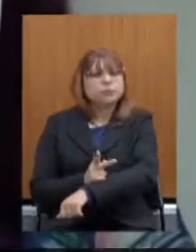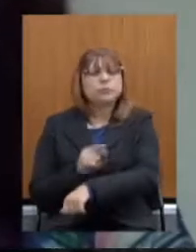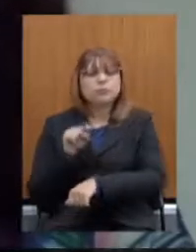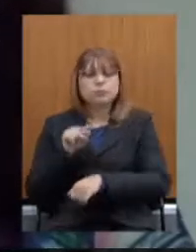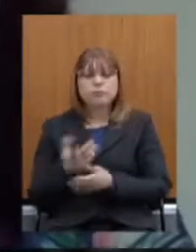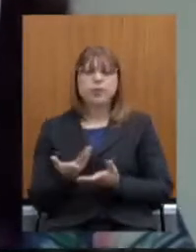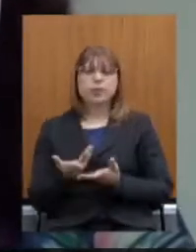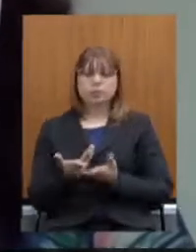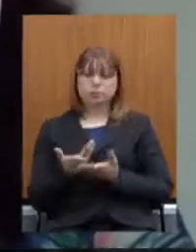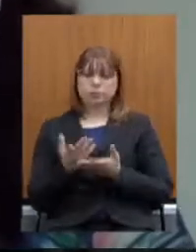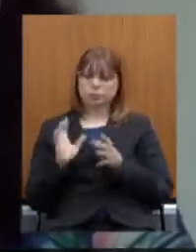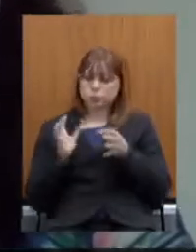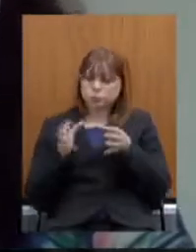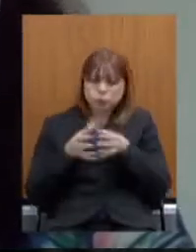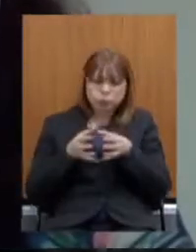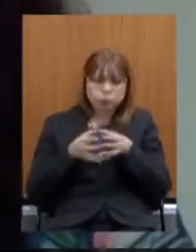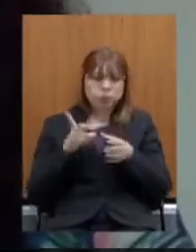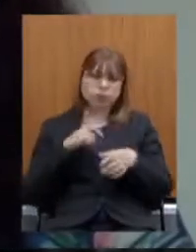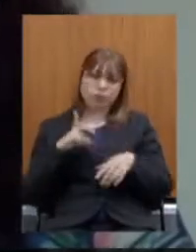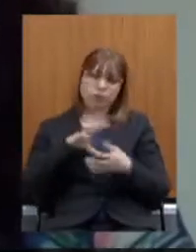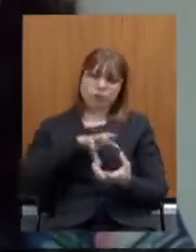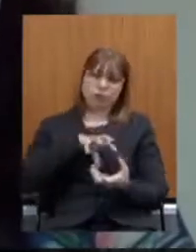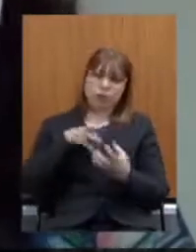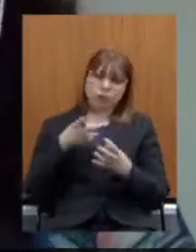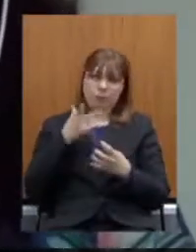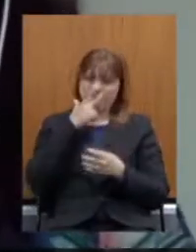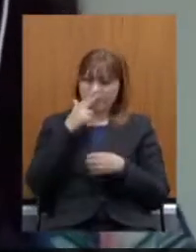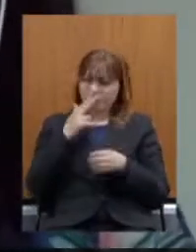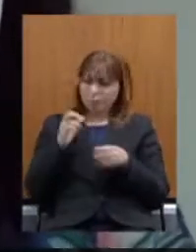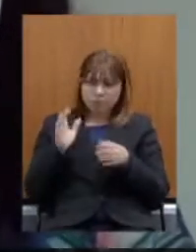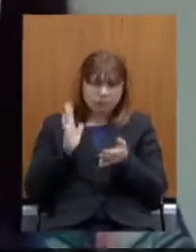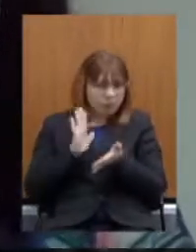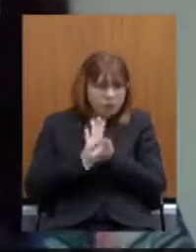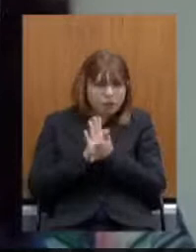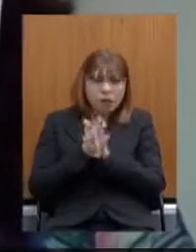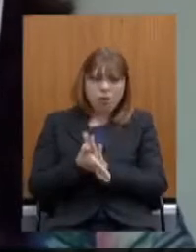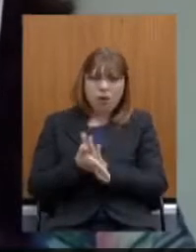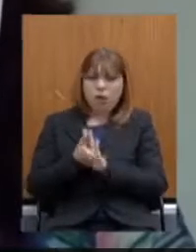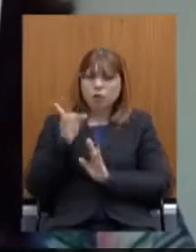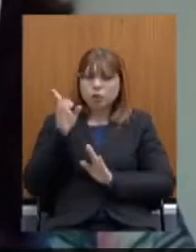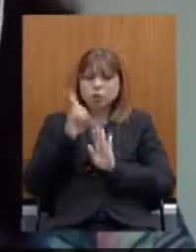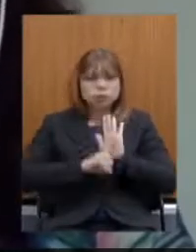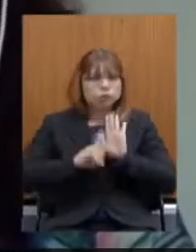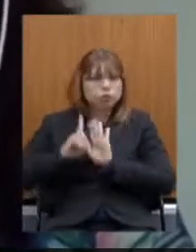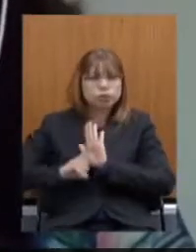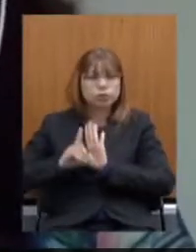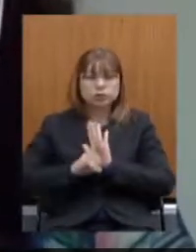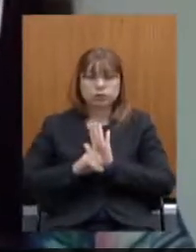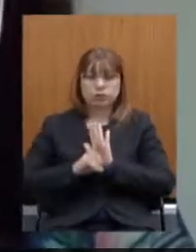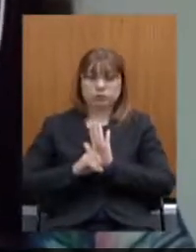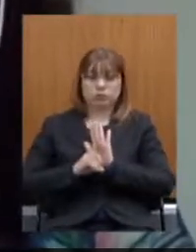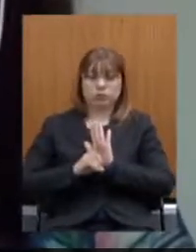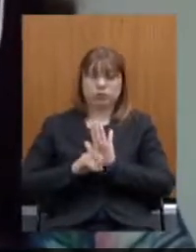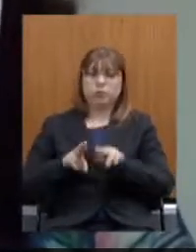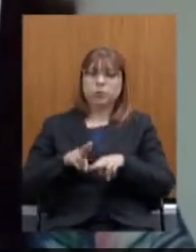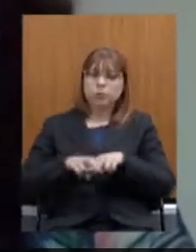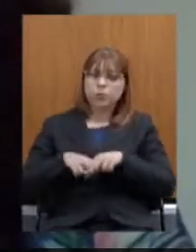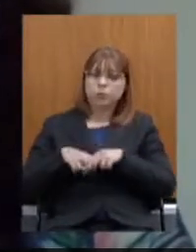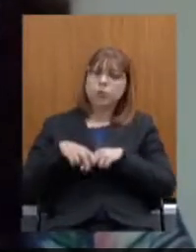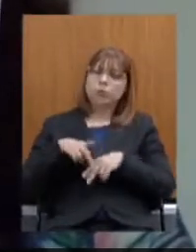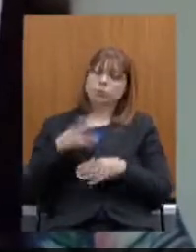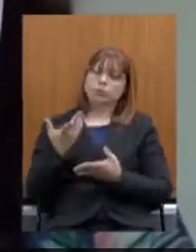dessas reformas que destroem direitos. Foi em torno do Instituto que se organizou a máquina